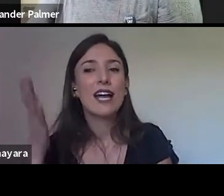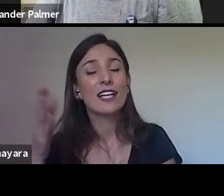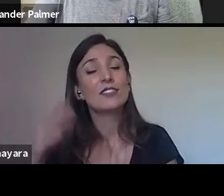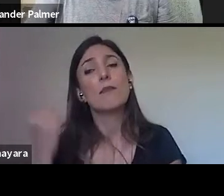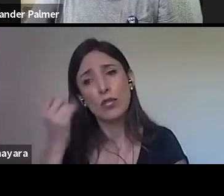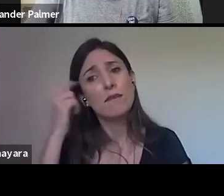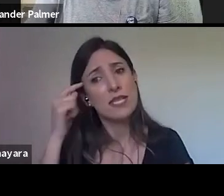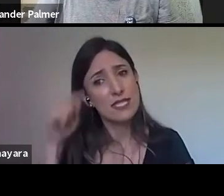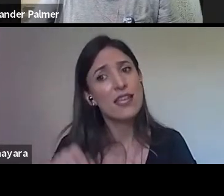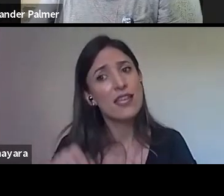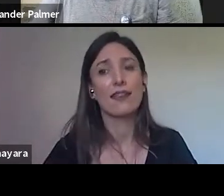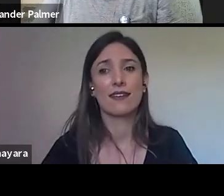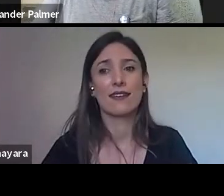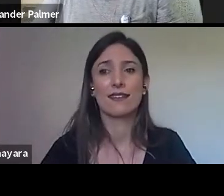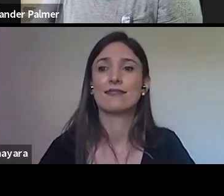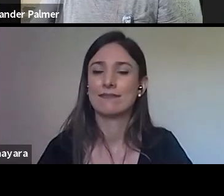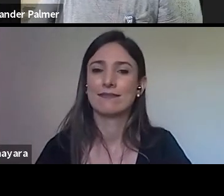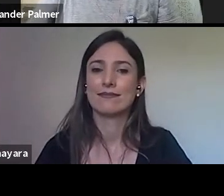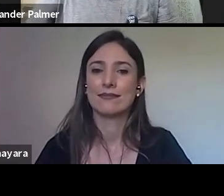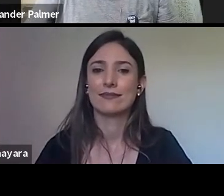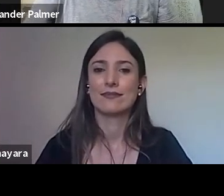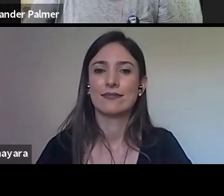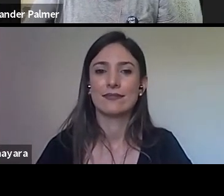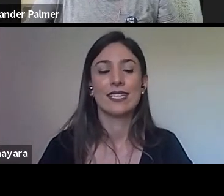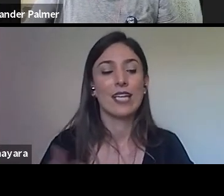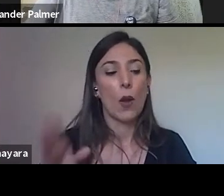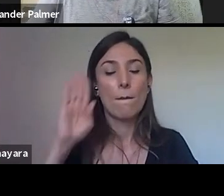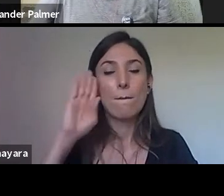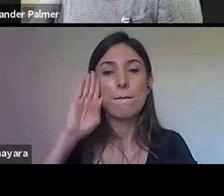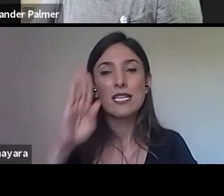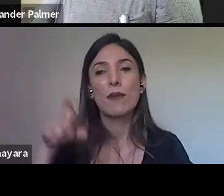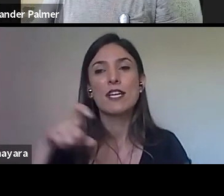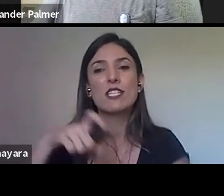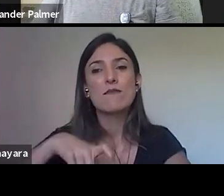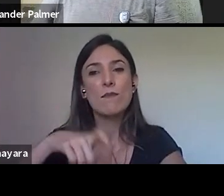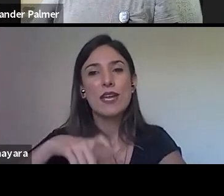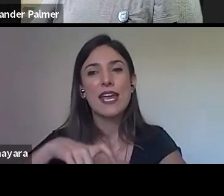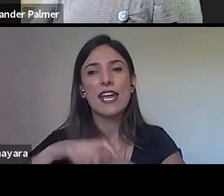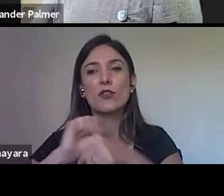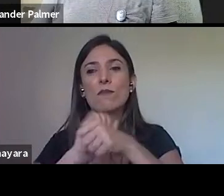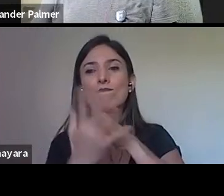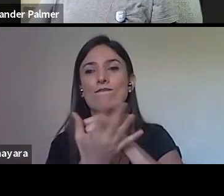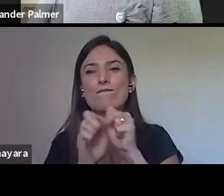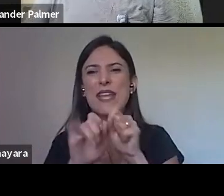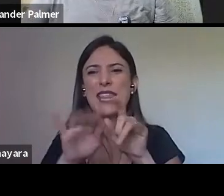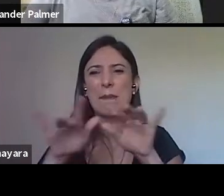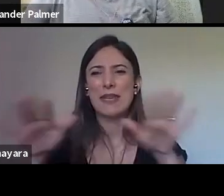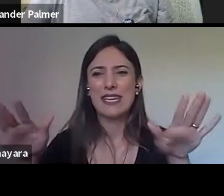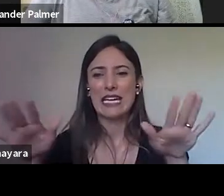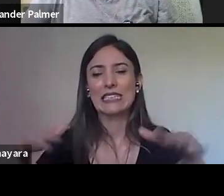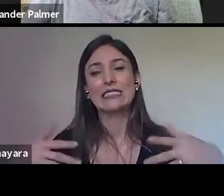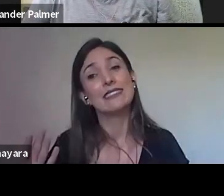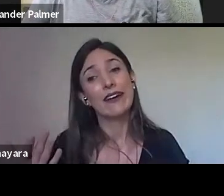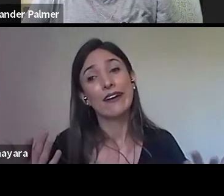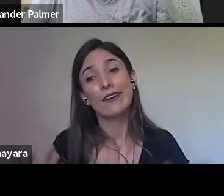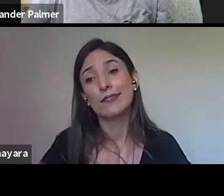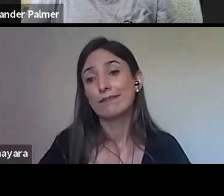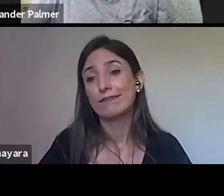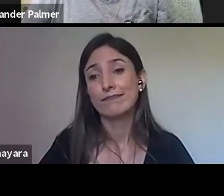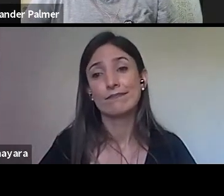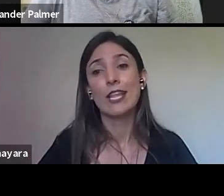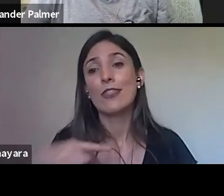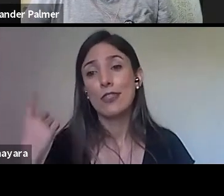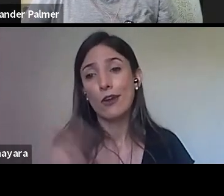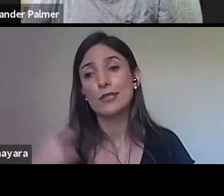é isso, as fontes, e principalmente nesse momento pandêmico, a gente tem que pensar que nós temos que são arquivos